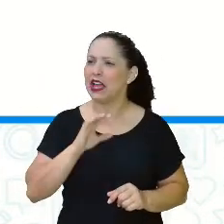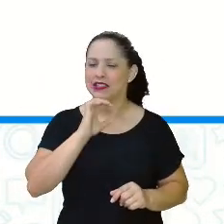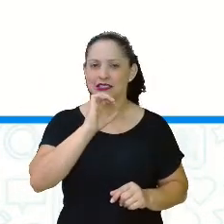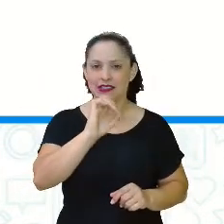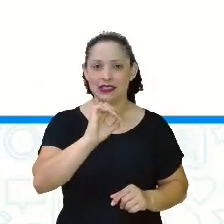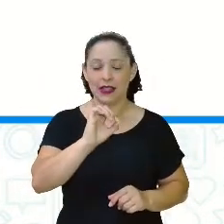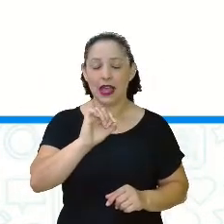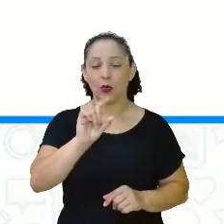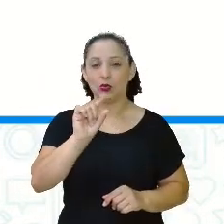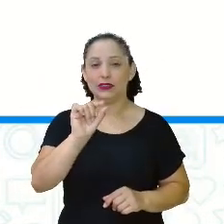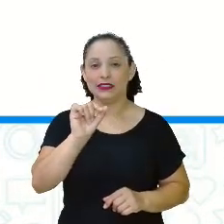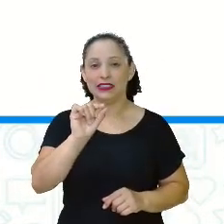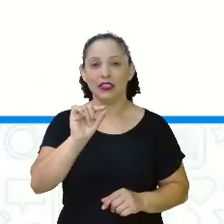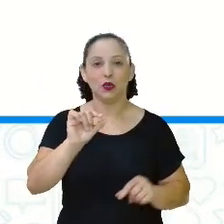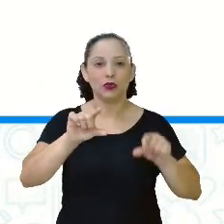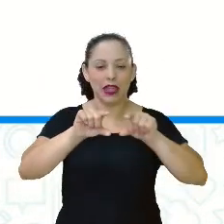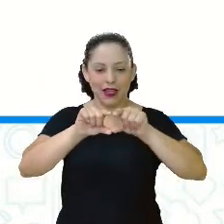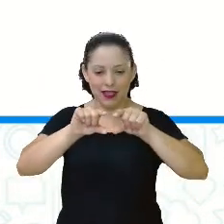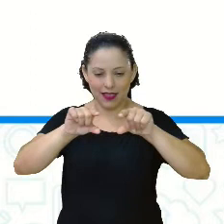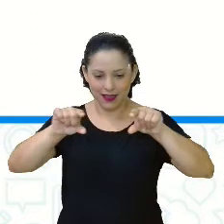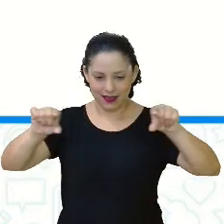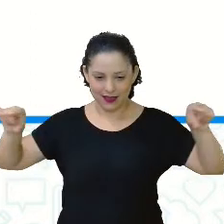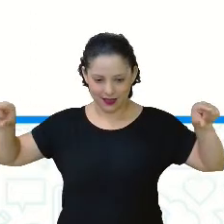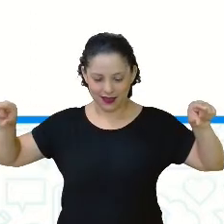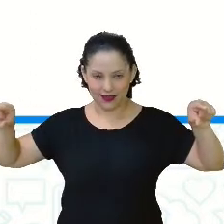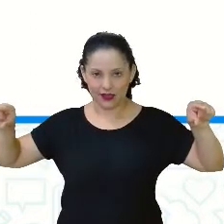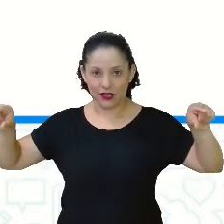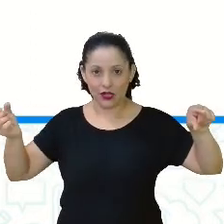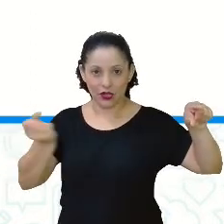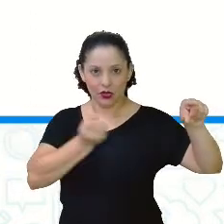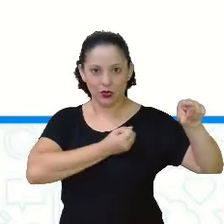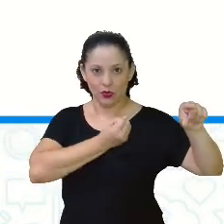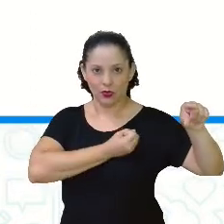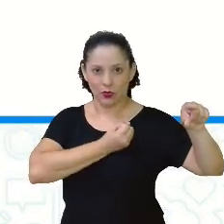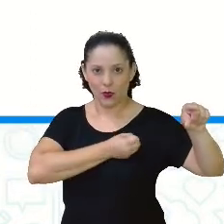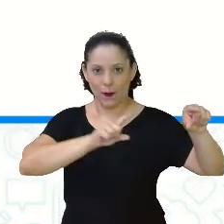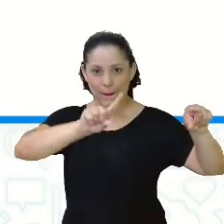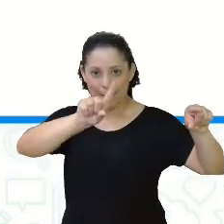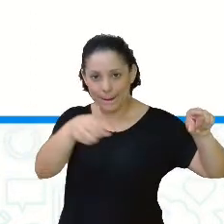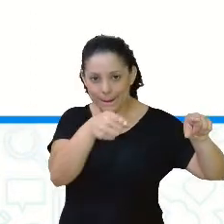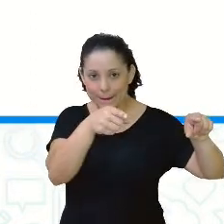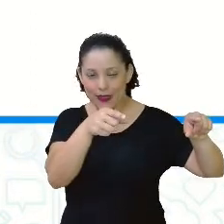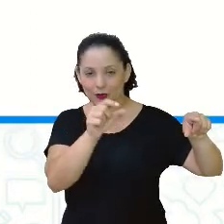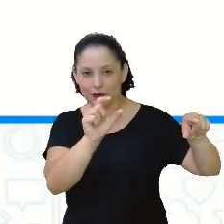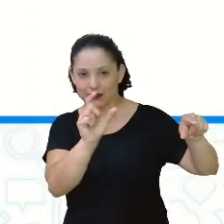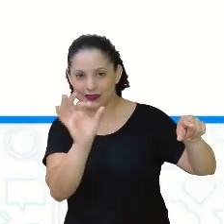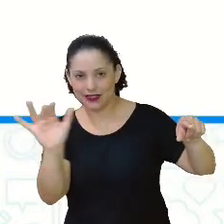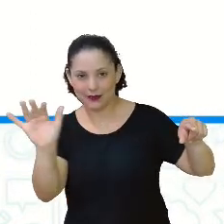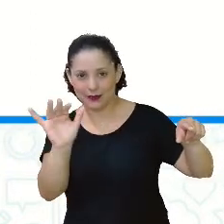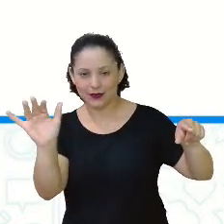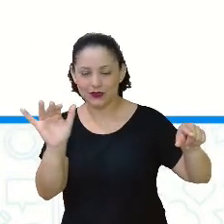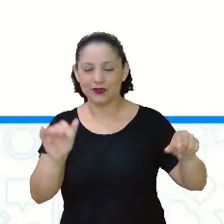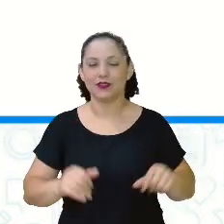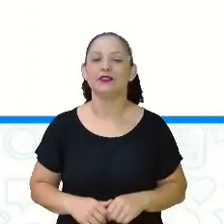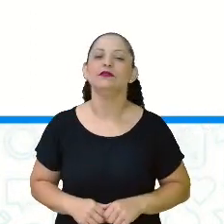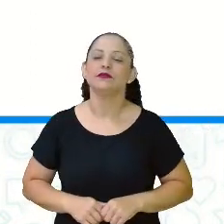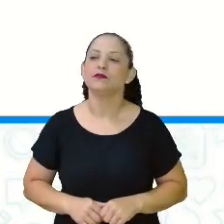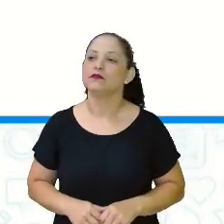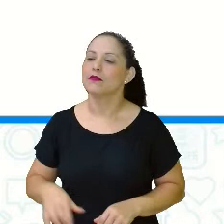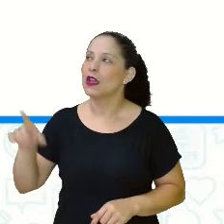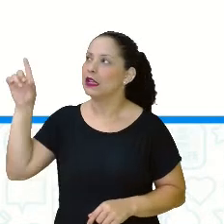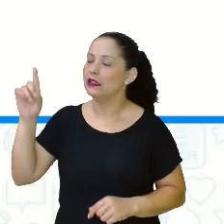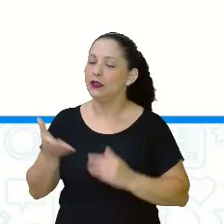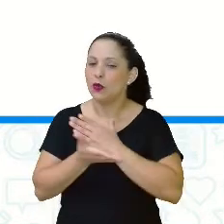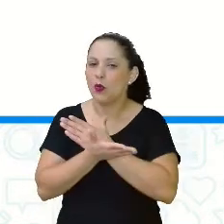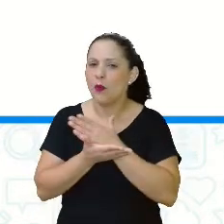régua de valores em sua forma decimal? Observa que nessa régua de valores, eu estou começando aí com